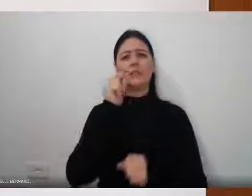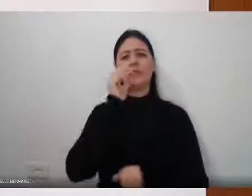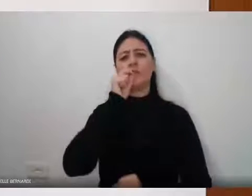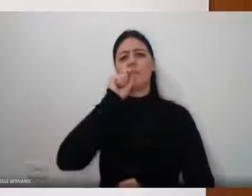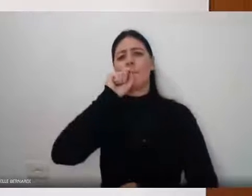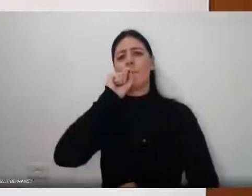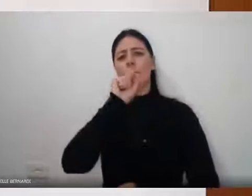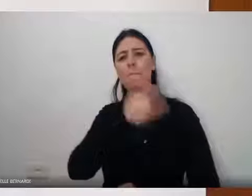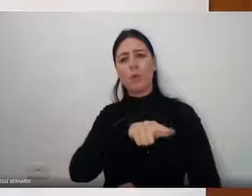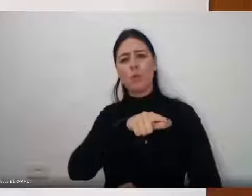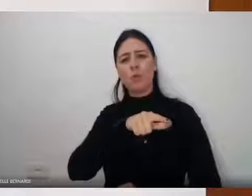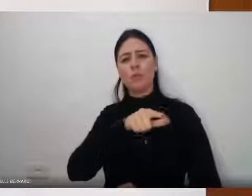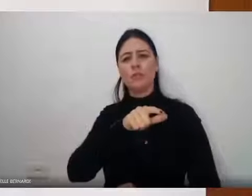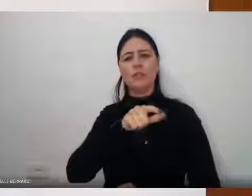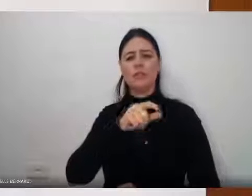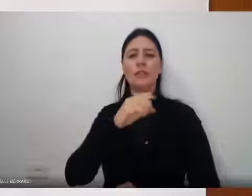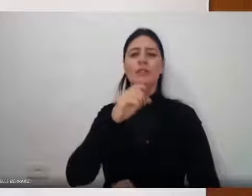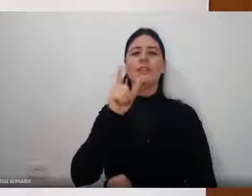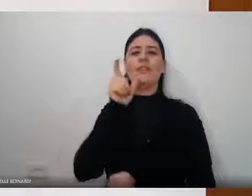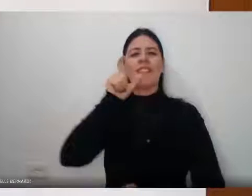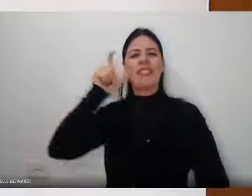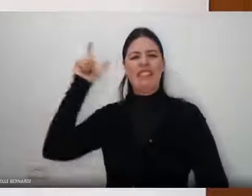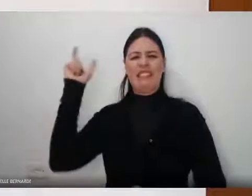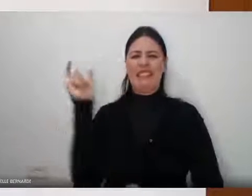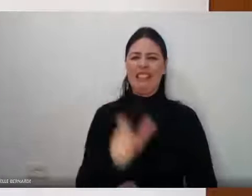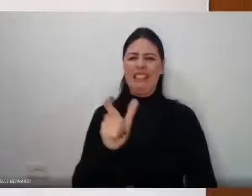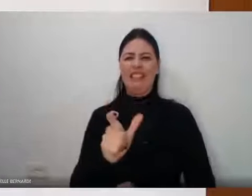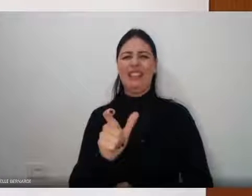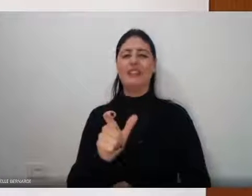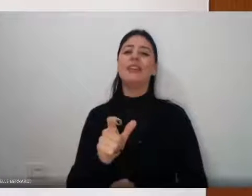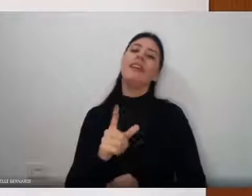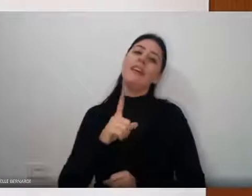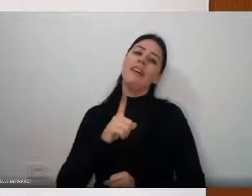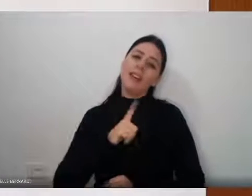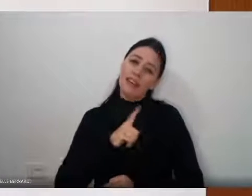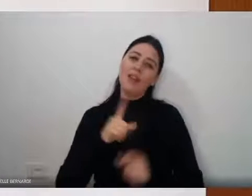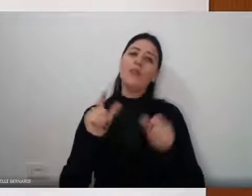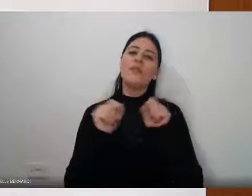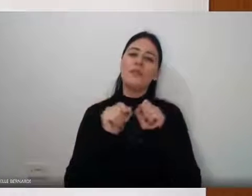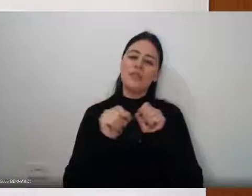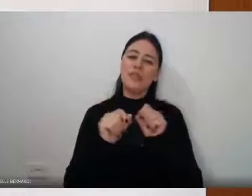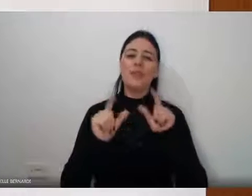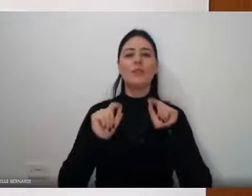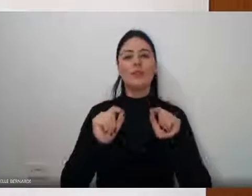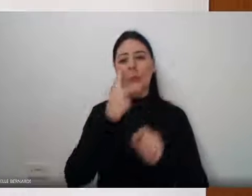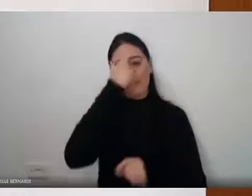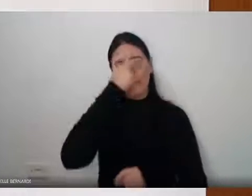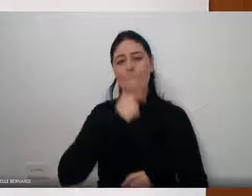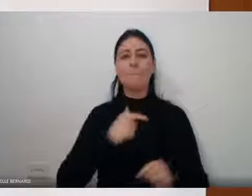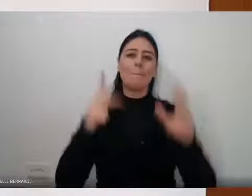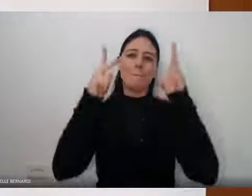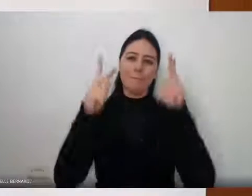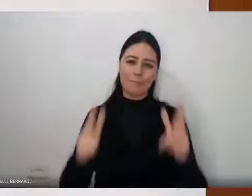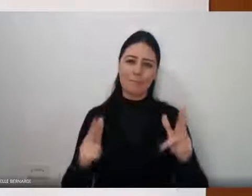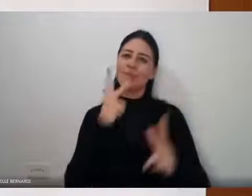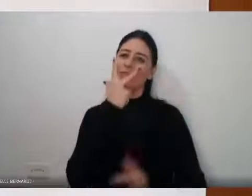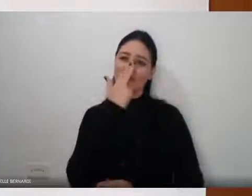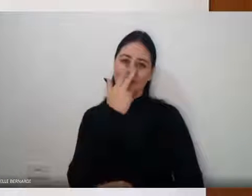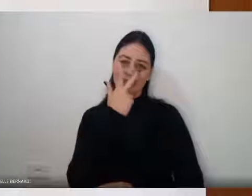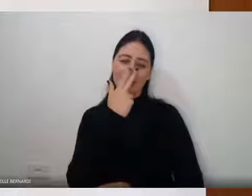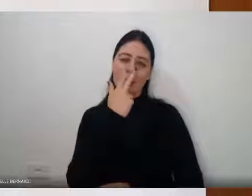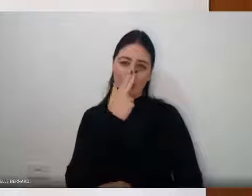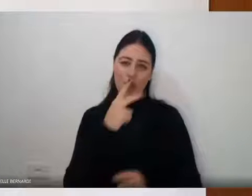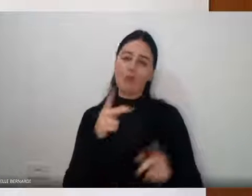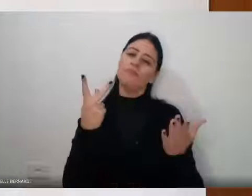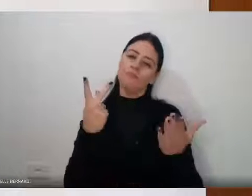parecida. Na verdade, foi transmitido de forma equivocada. Outro ditado popular também transmitido de forma